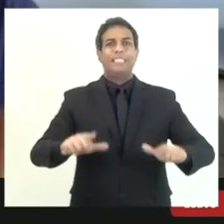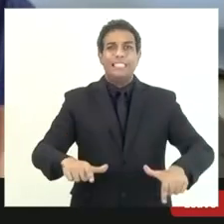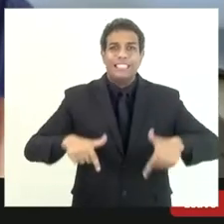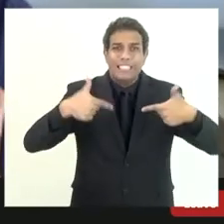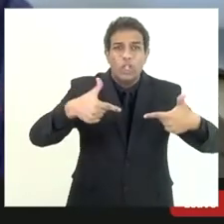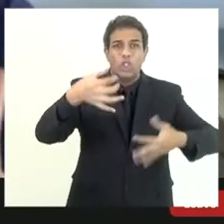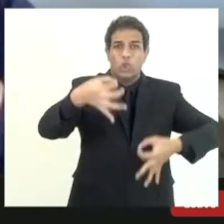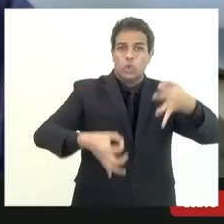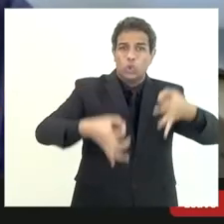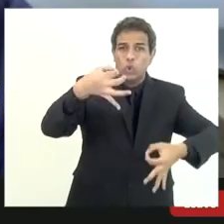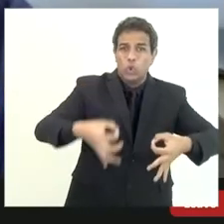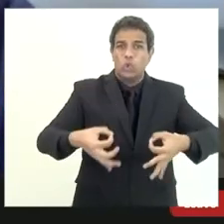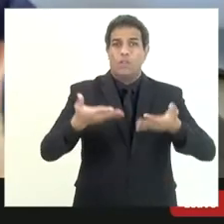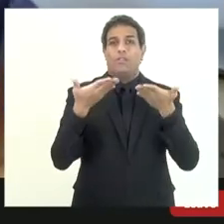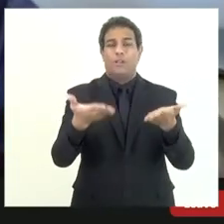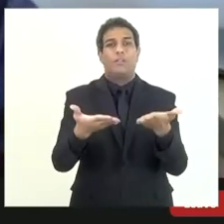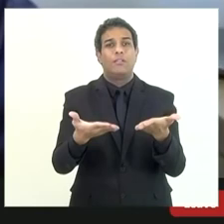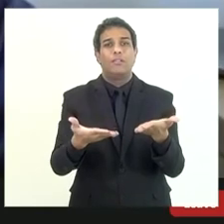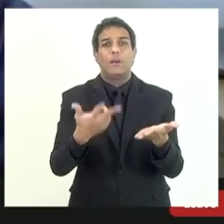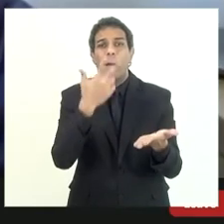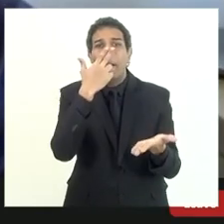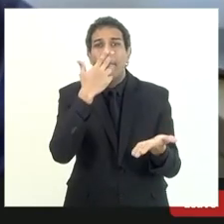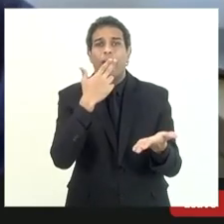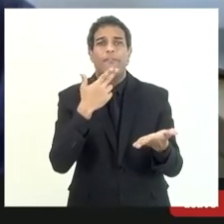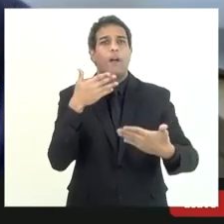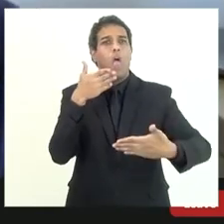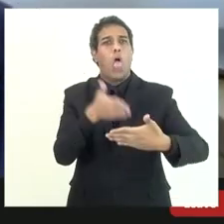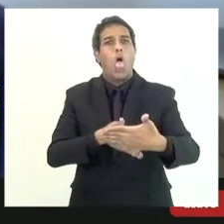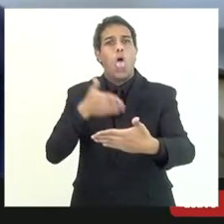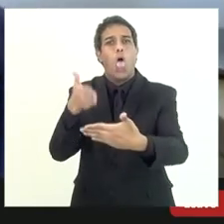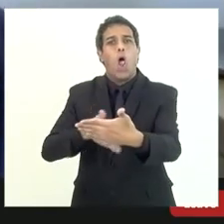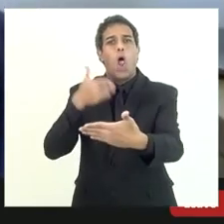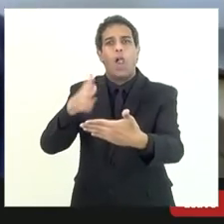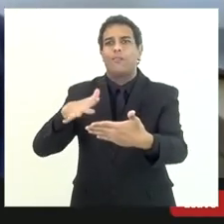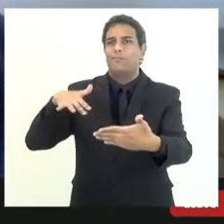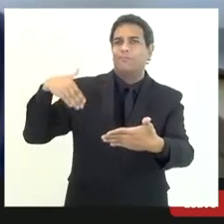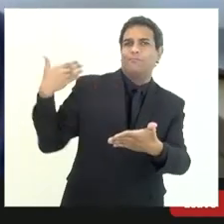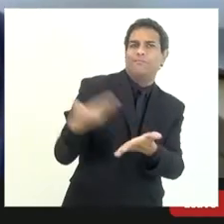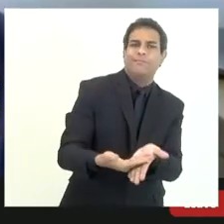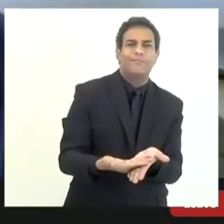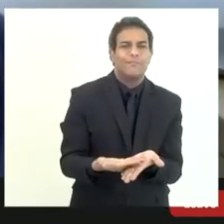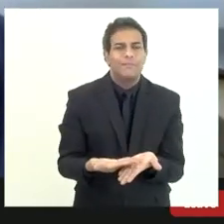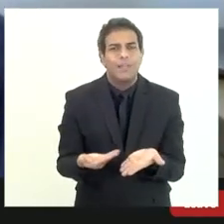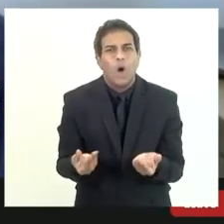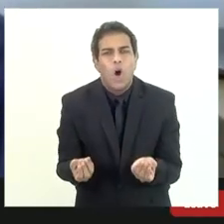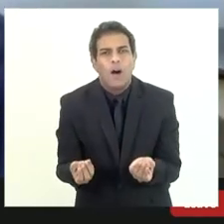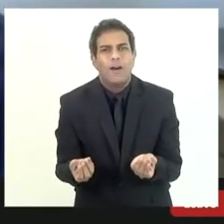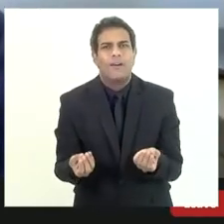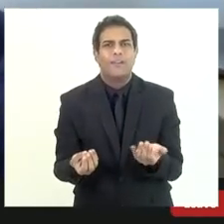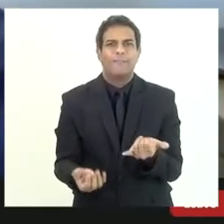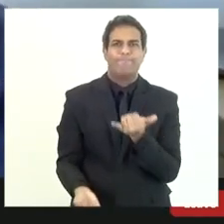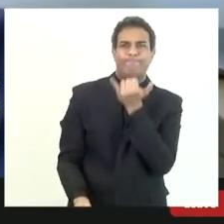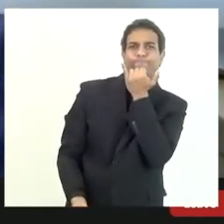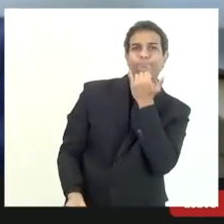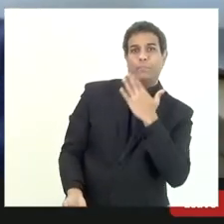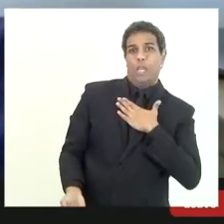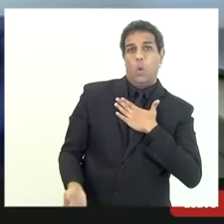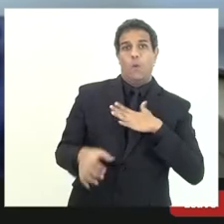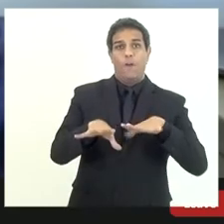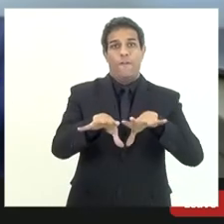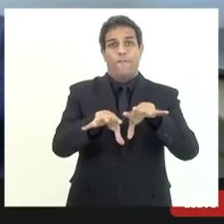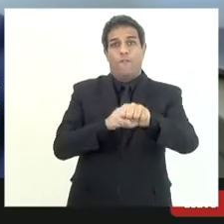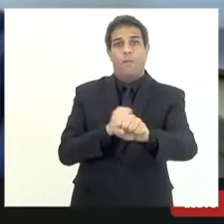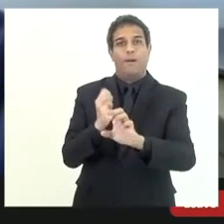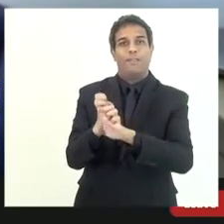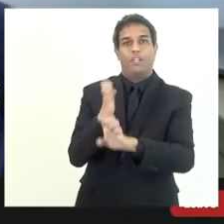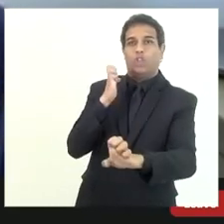judiciais são protelatórias eu acho que é quase eu sou desculpa eu sou engenheiro não